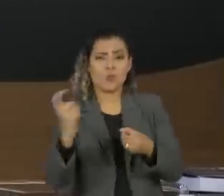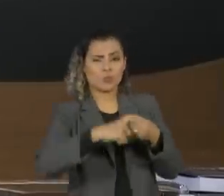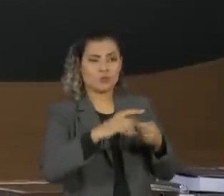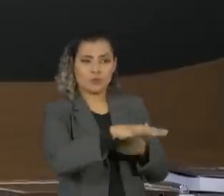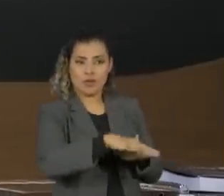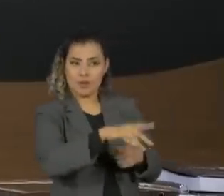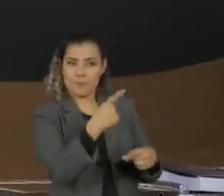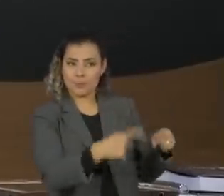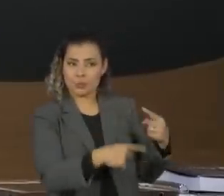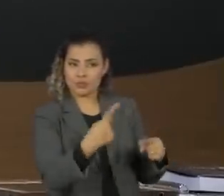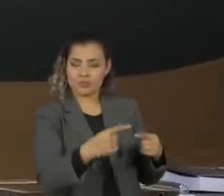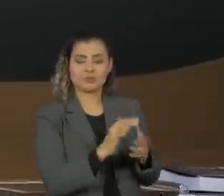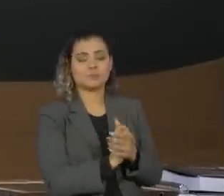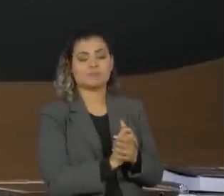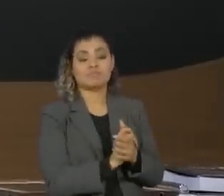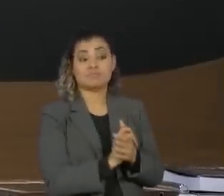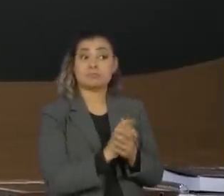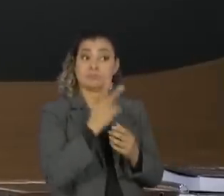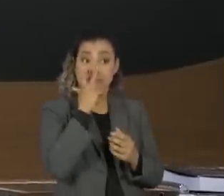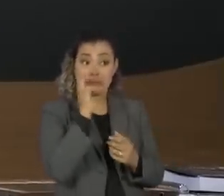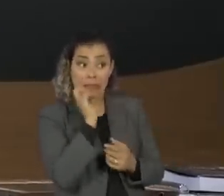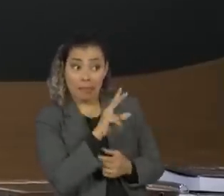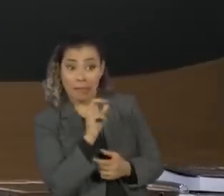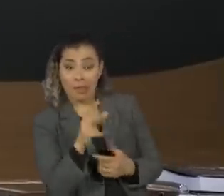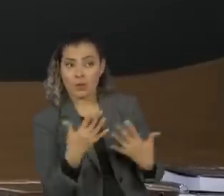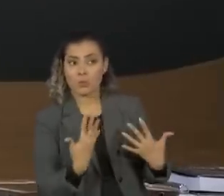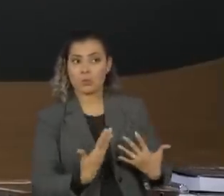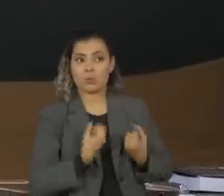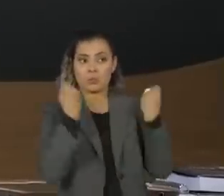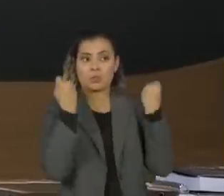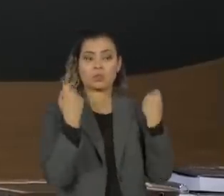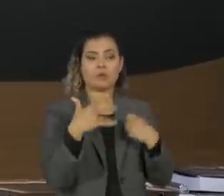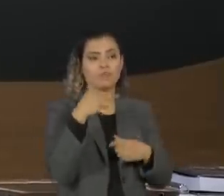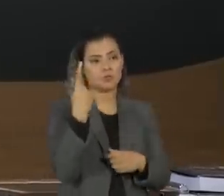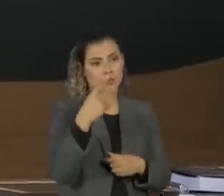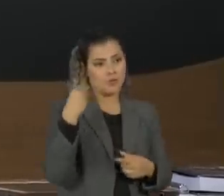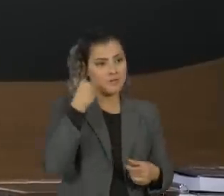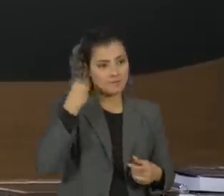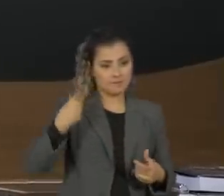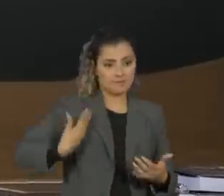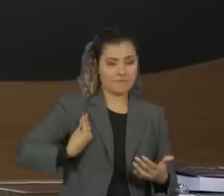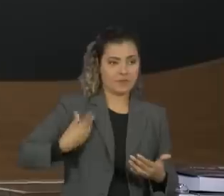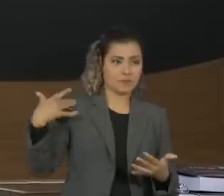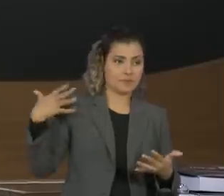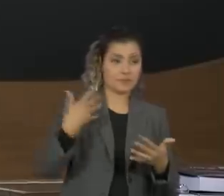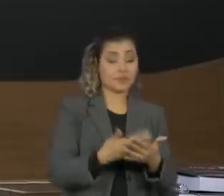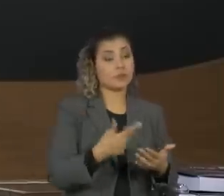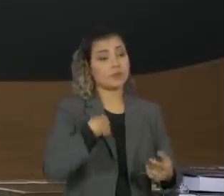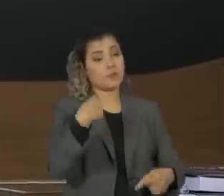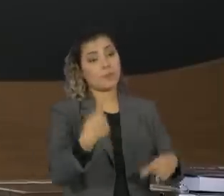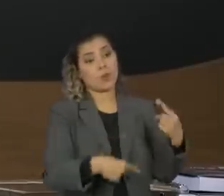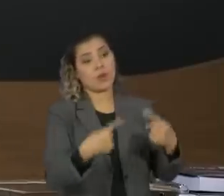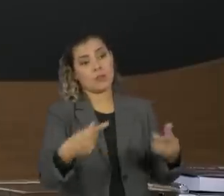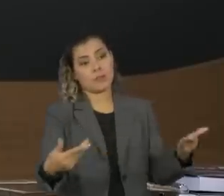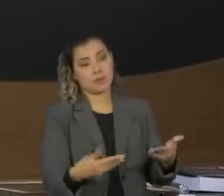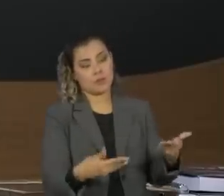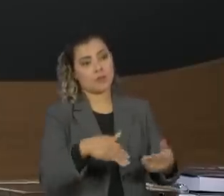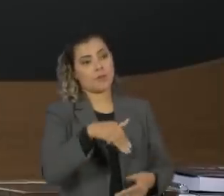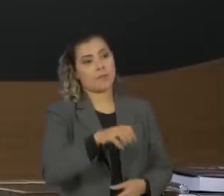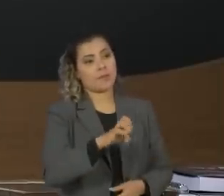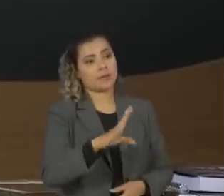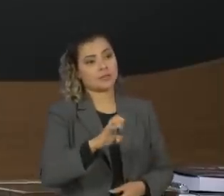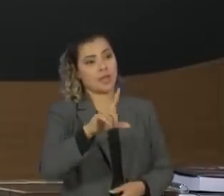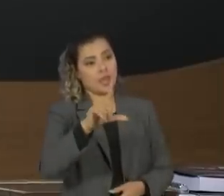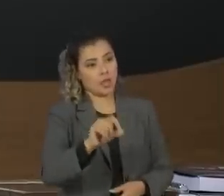para essas animosidades que você comprou ao longo da sua vida, a gente teve uma polêmica hoje, o Marcelo Rubens Paiva, que tinha